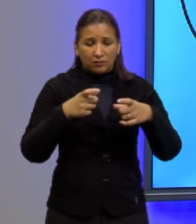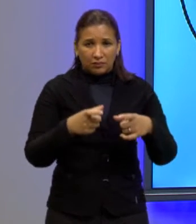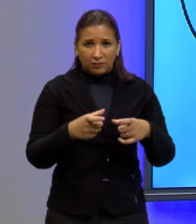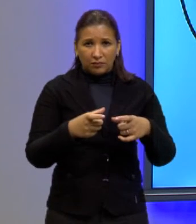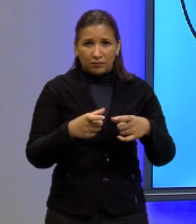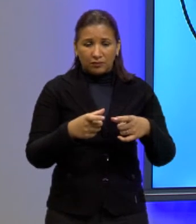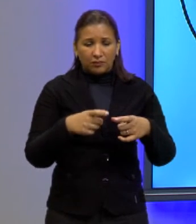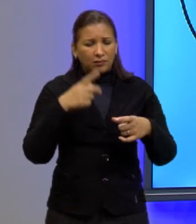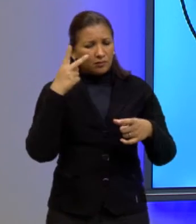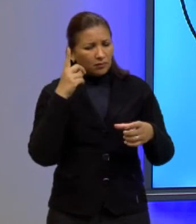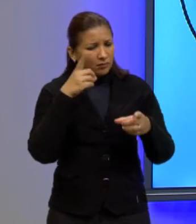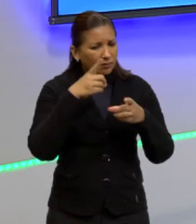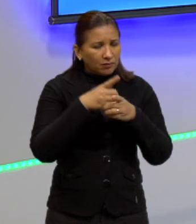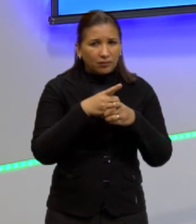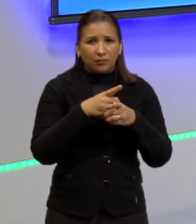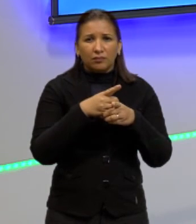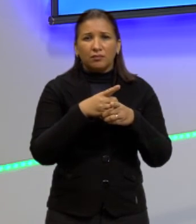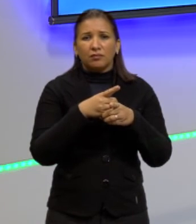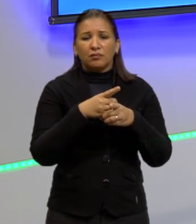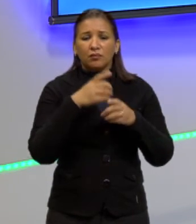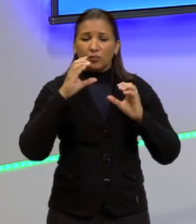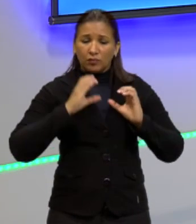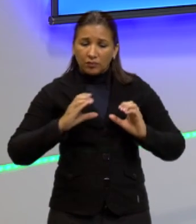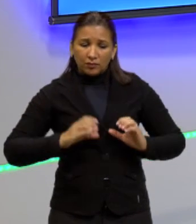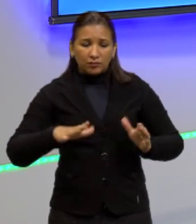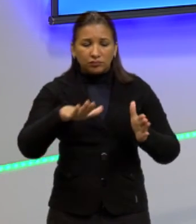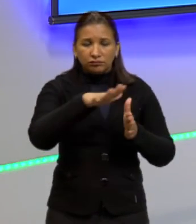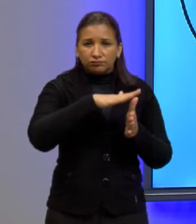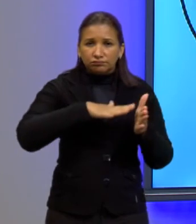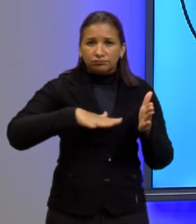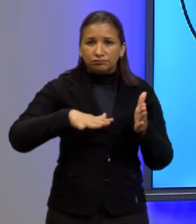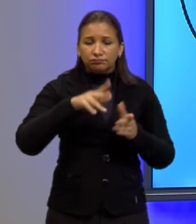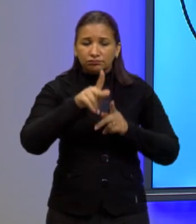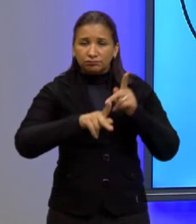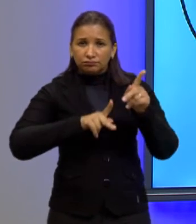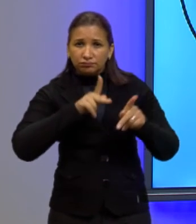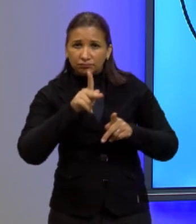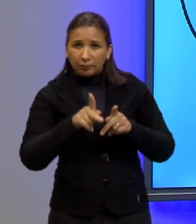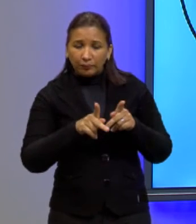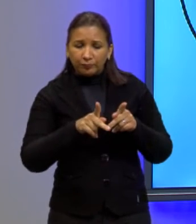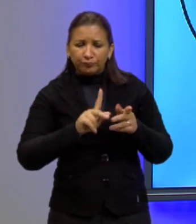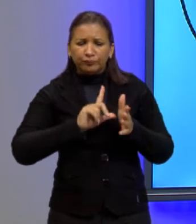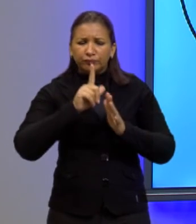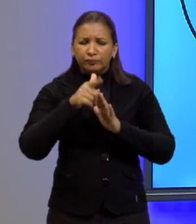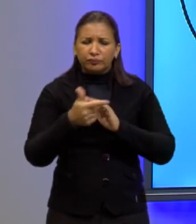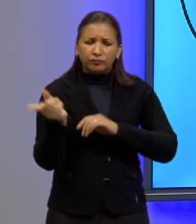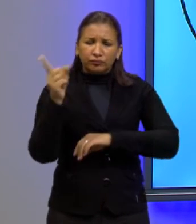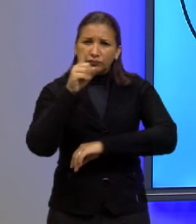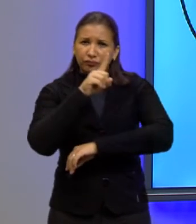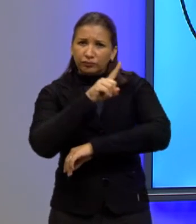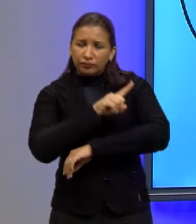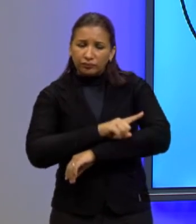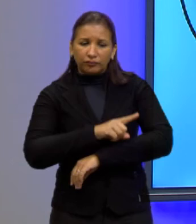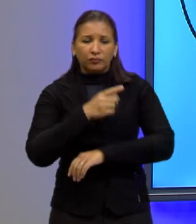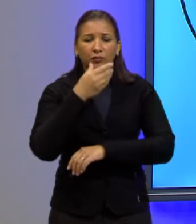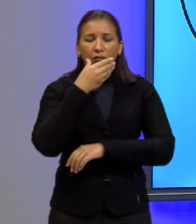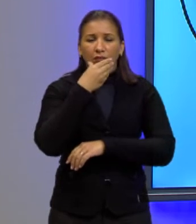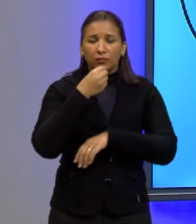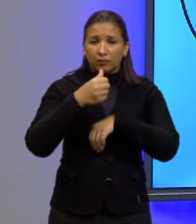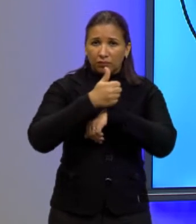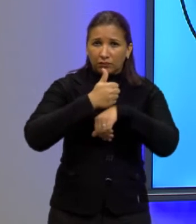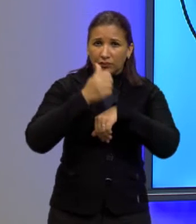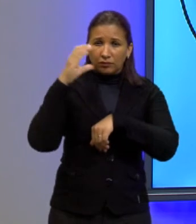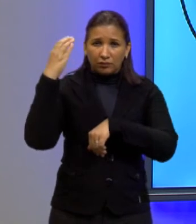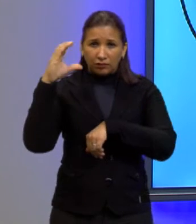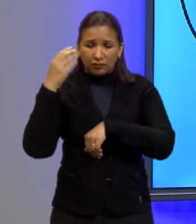fim de determinar o comportamento dessa população após alguns dias os cientistas verificaram os